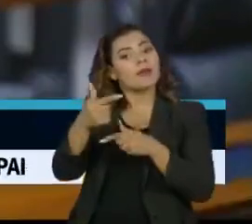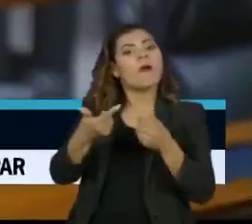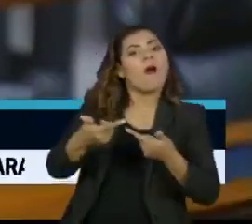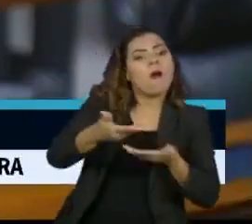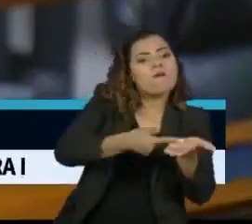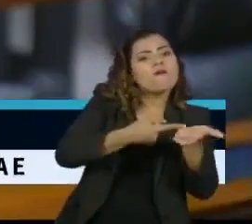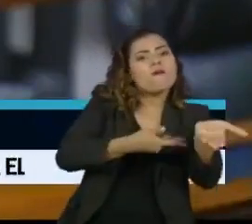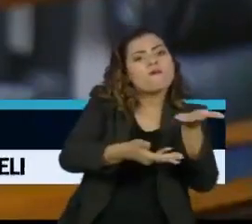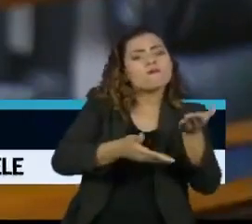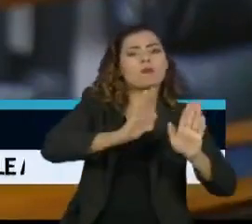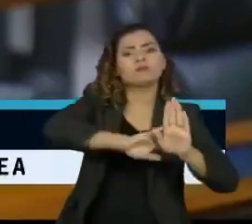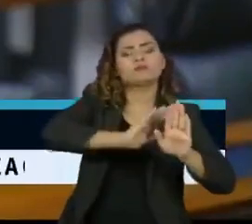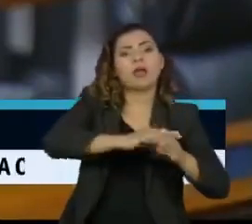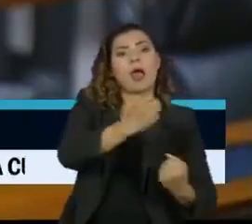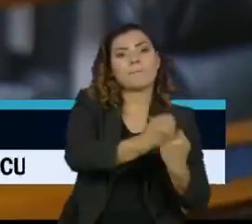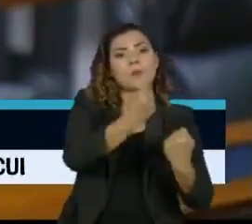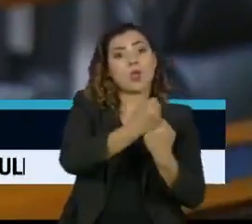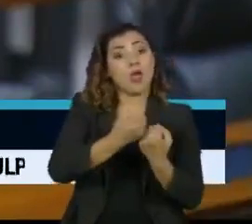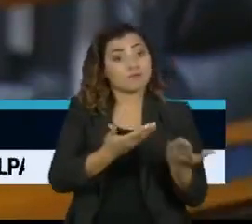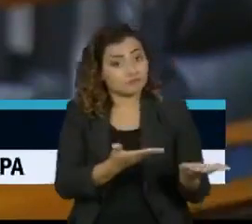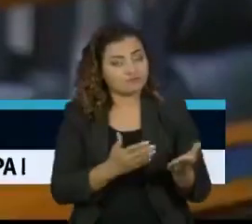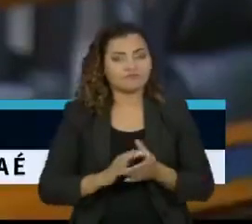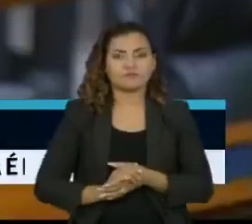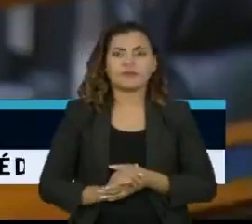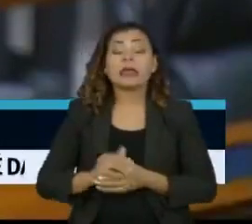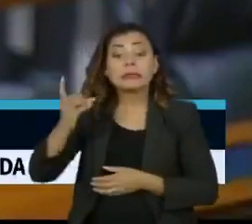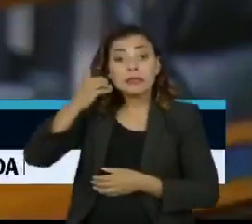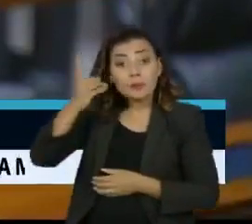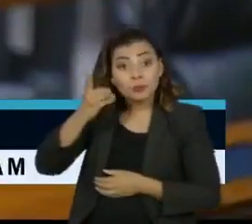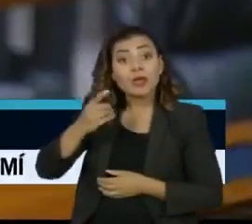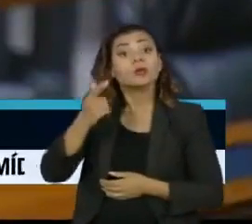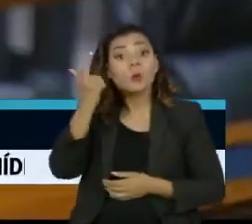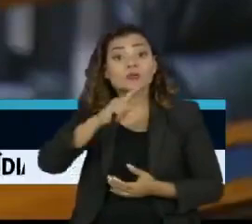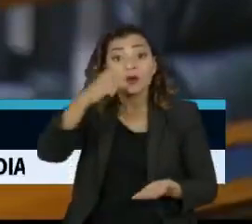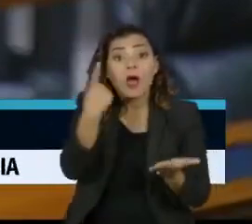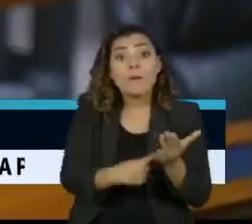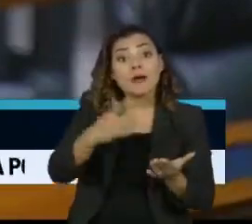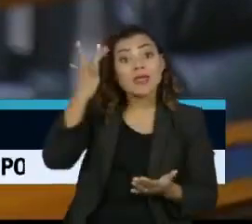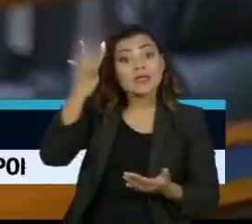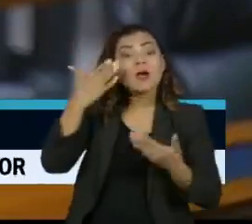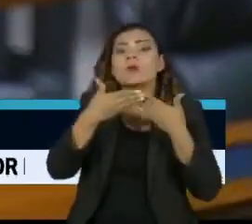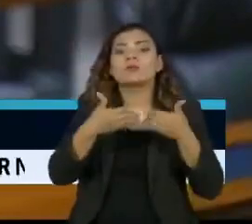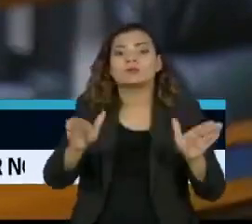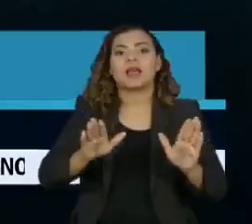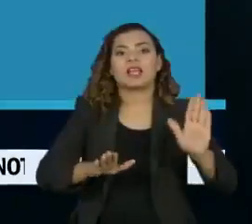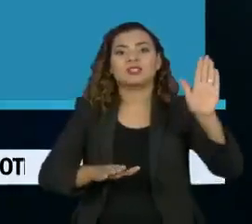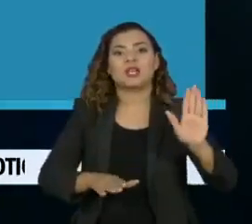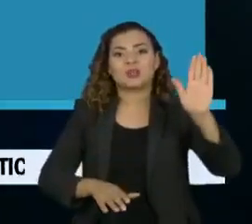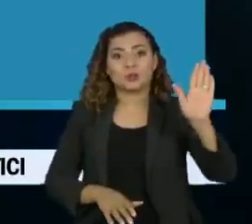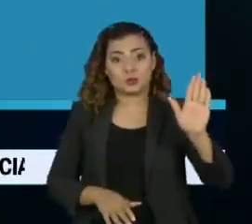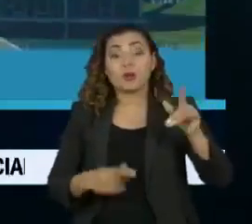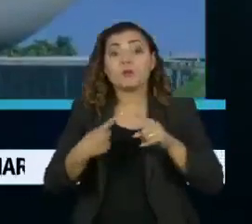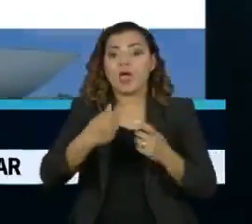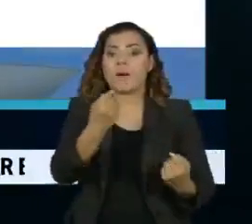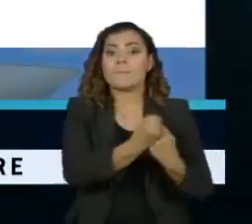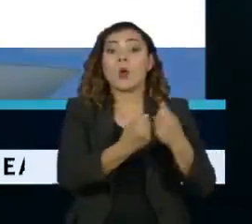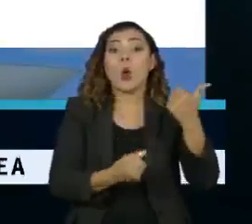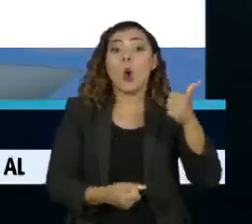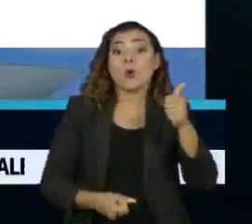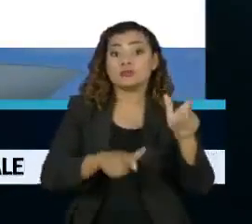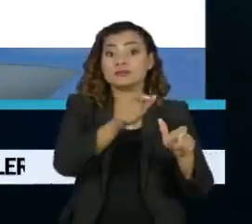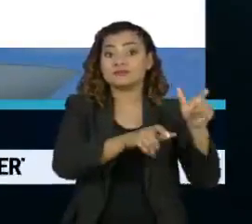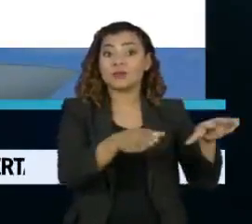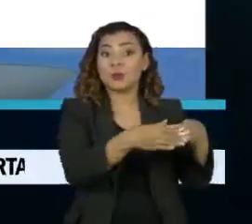bastidores para ajudar o parceiro de legenda. O deputado marcou para amanhã o lançamento da sua candidatura, que já tem o apoio de 11